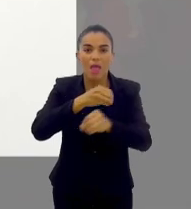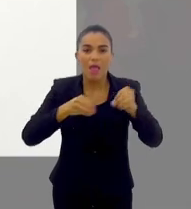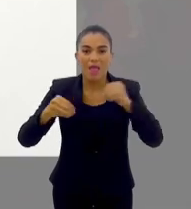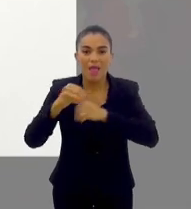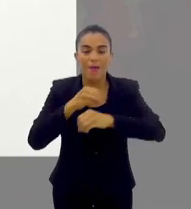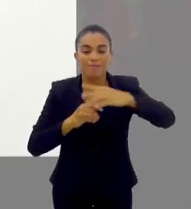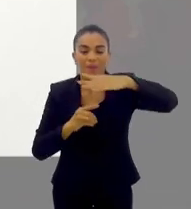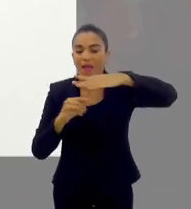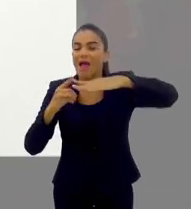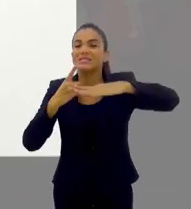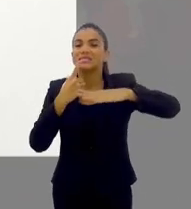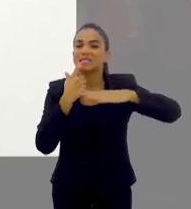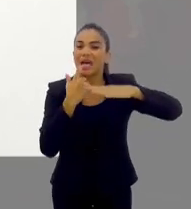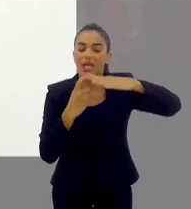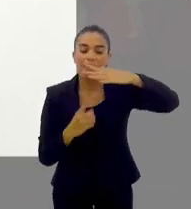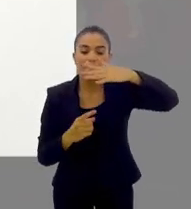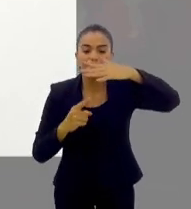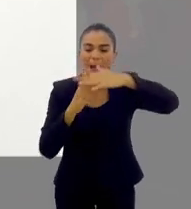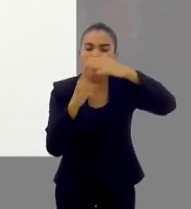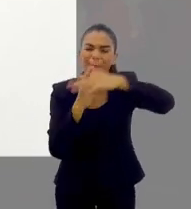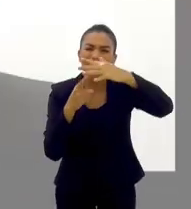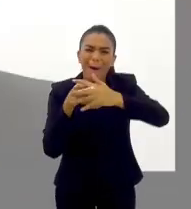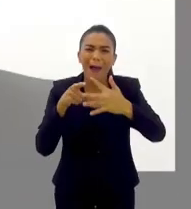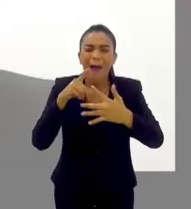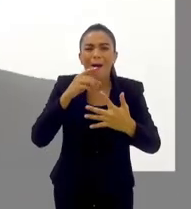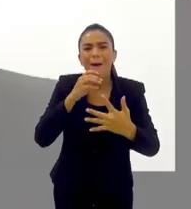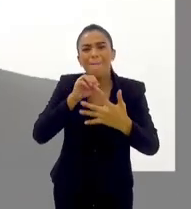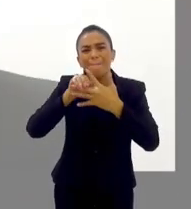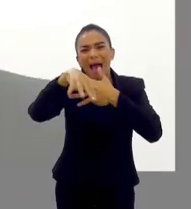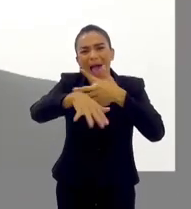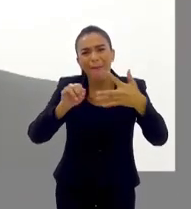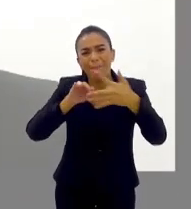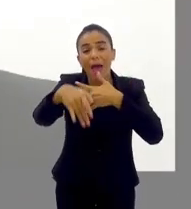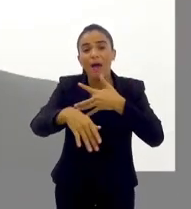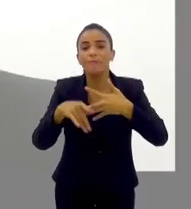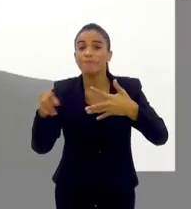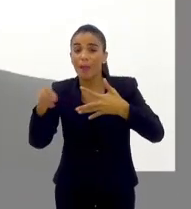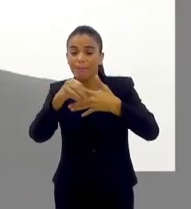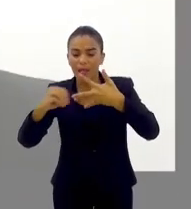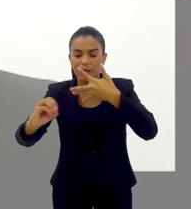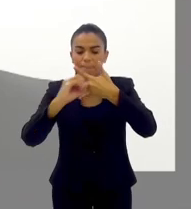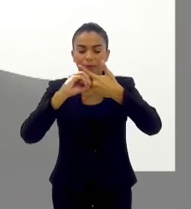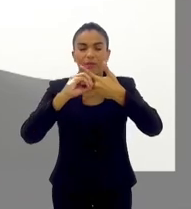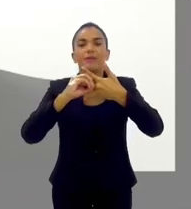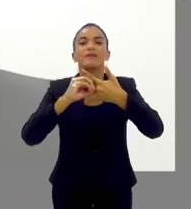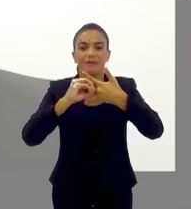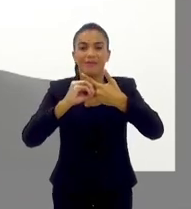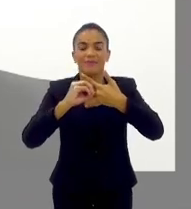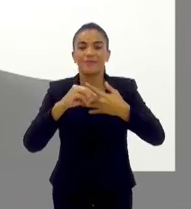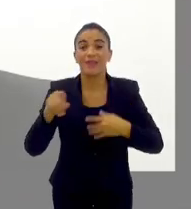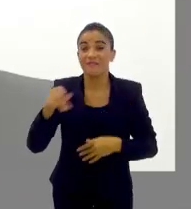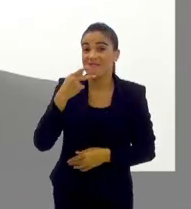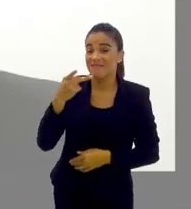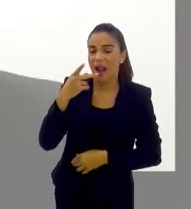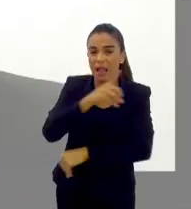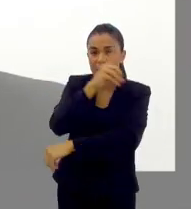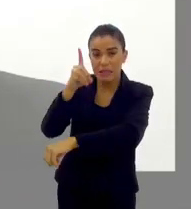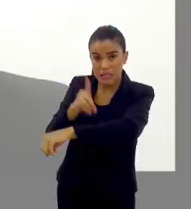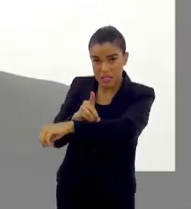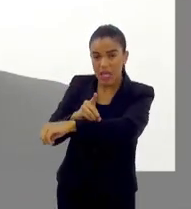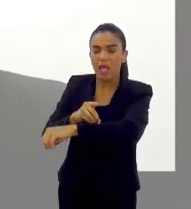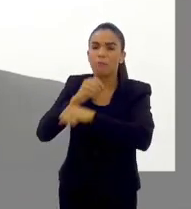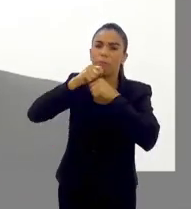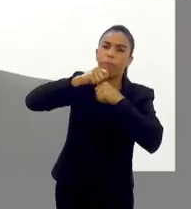coagulação, né, de evitar sangramento, de parar sangramento, né, dentre outros efeitos que a gente, quando a gente chama de dengue